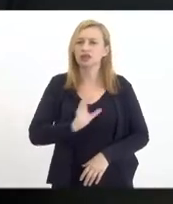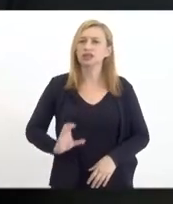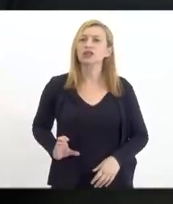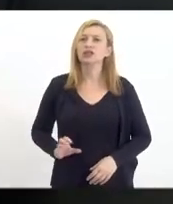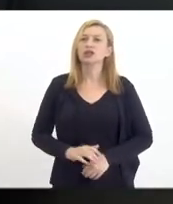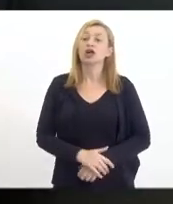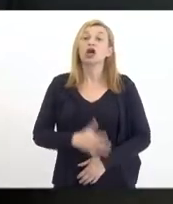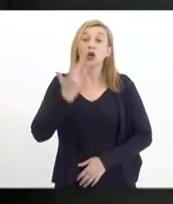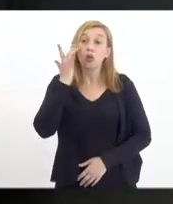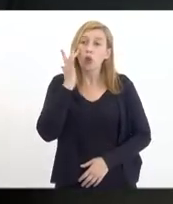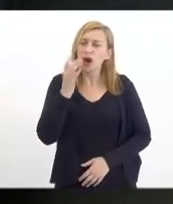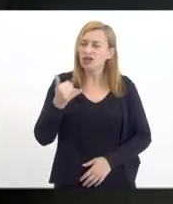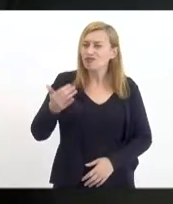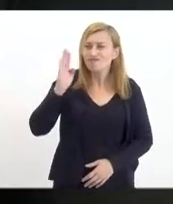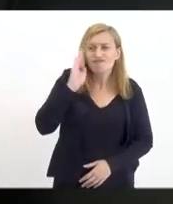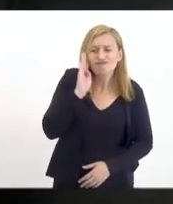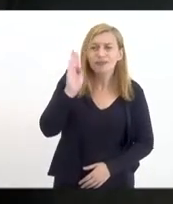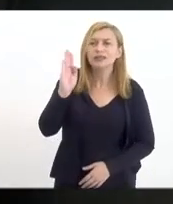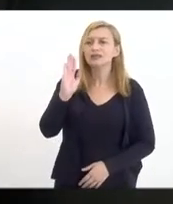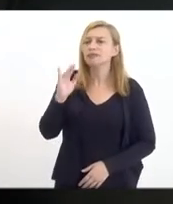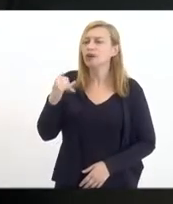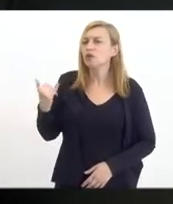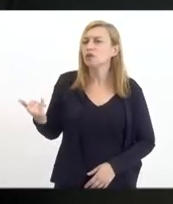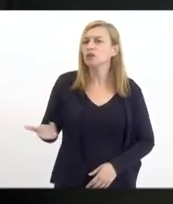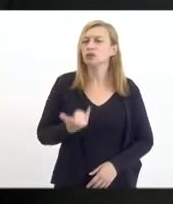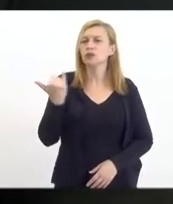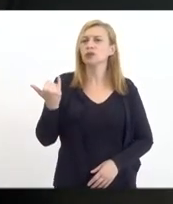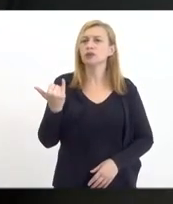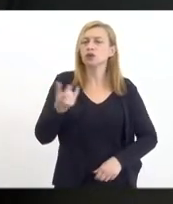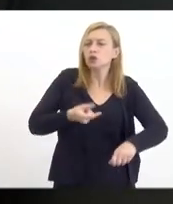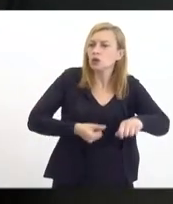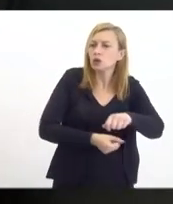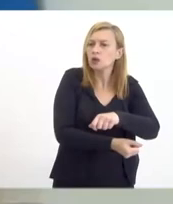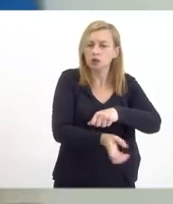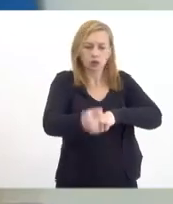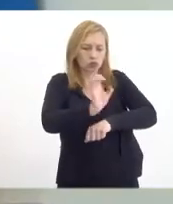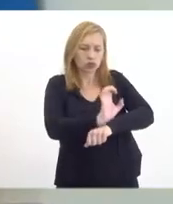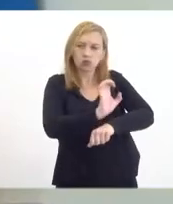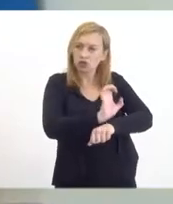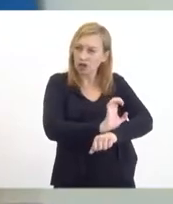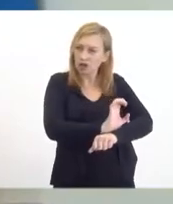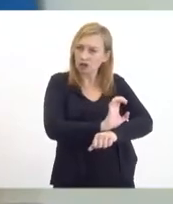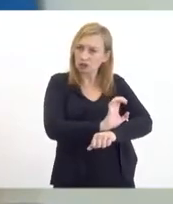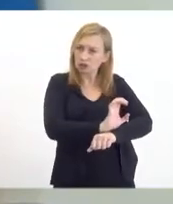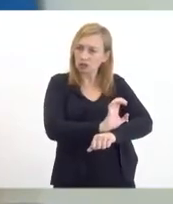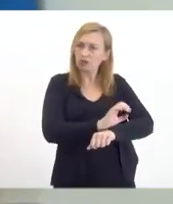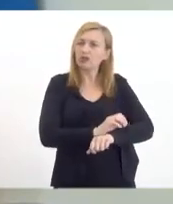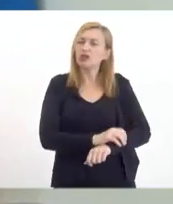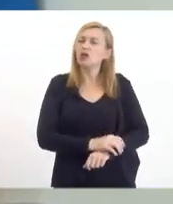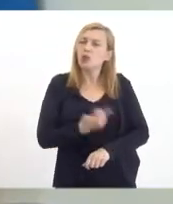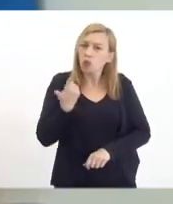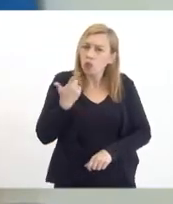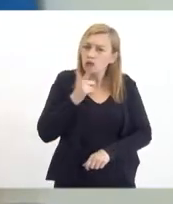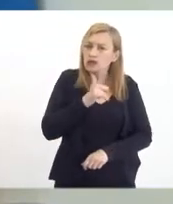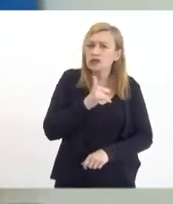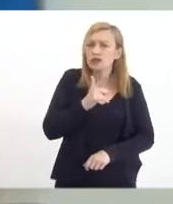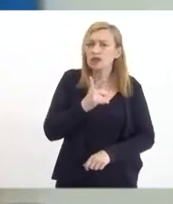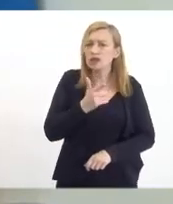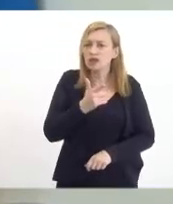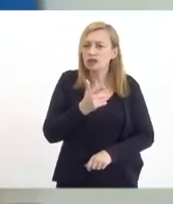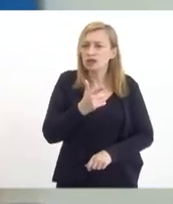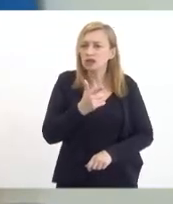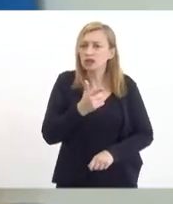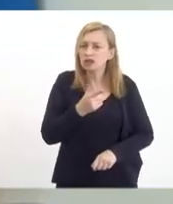eu acho primordial que o Fundo Soberano, ele consiga, de alguma forma, financiar